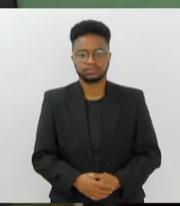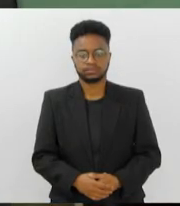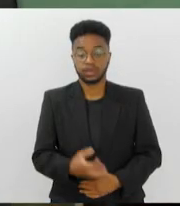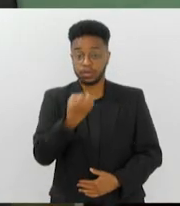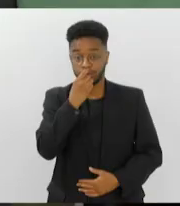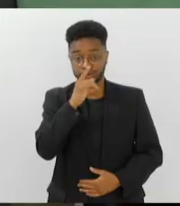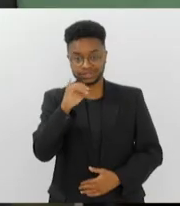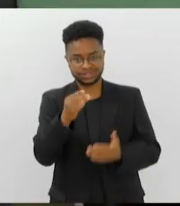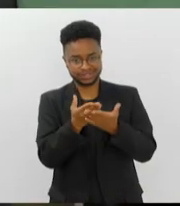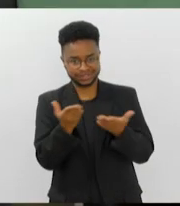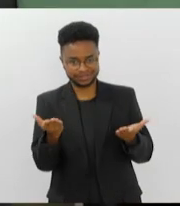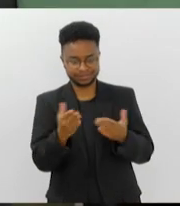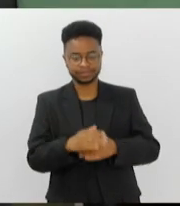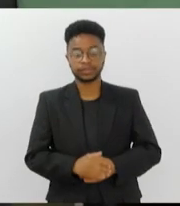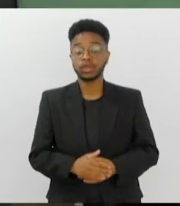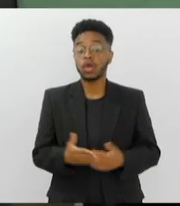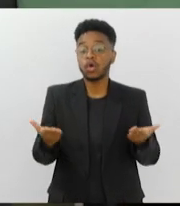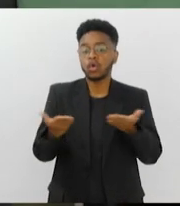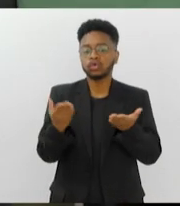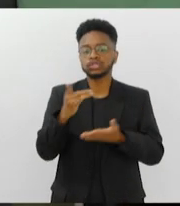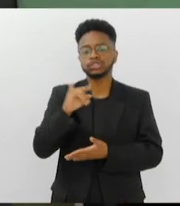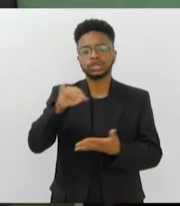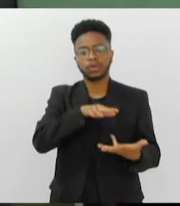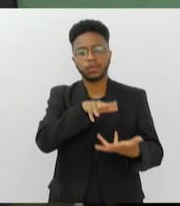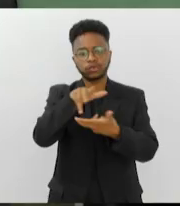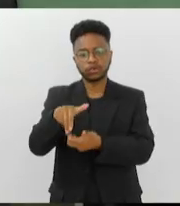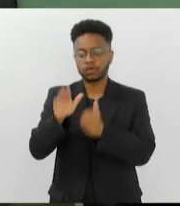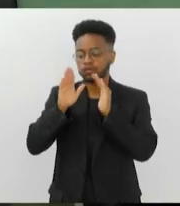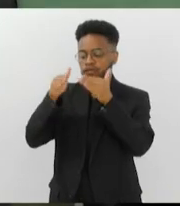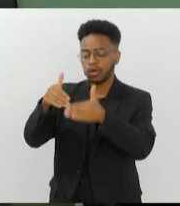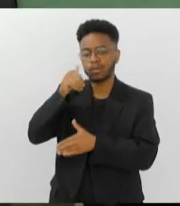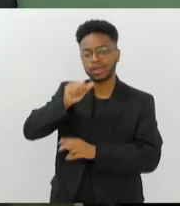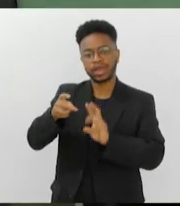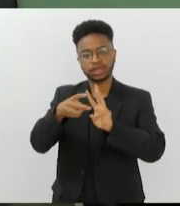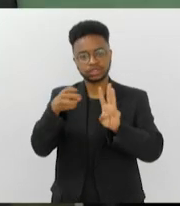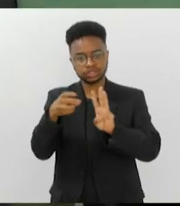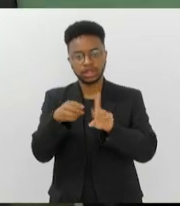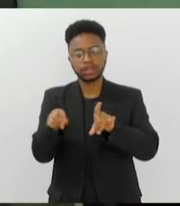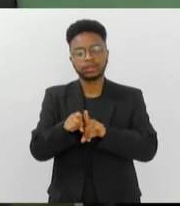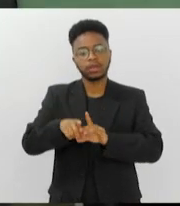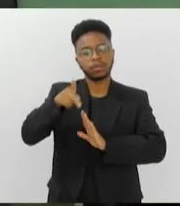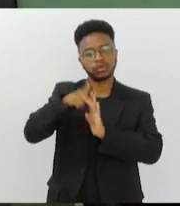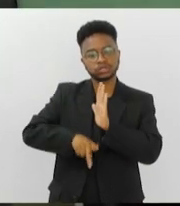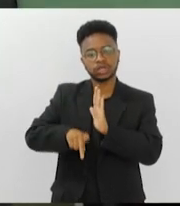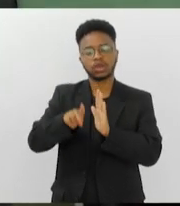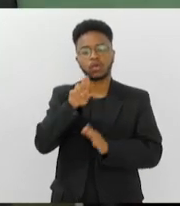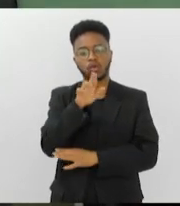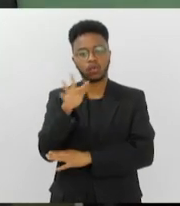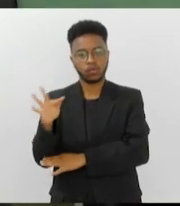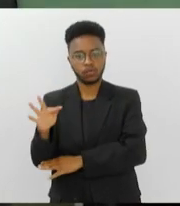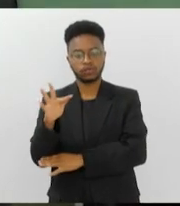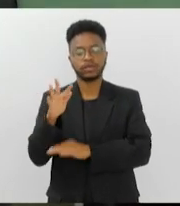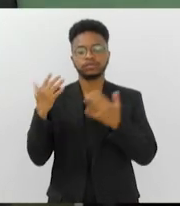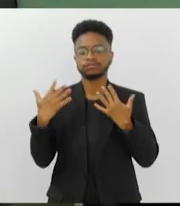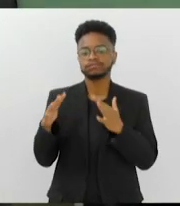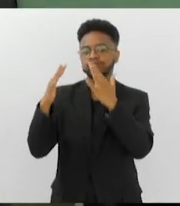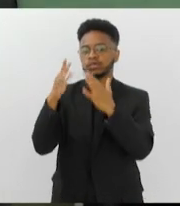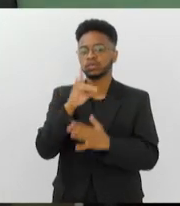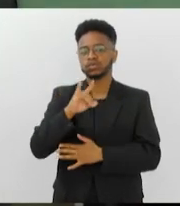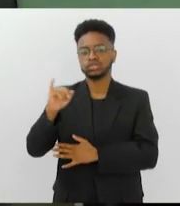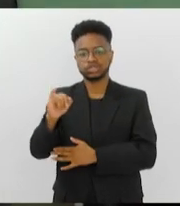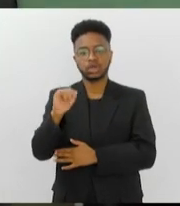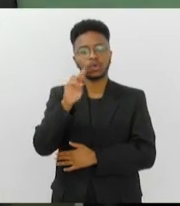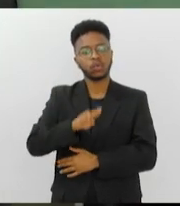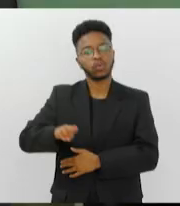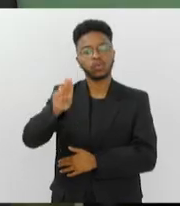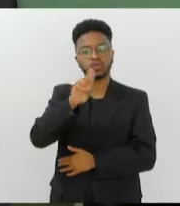Bom Dia! Hoje é Dia Internacional da Mulher Indígena e um projeto da Universidade Federal Fluminense celebra a data através